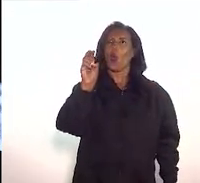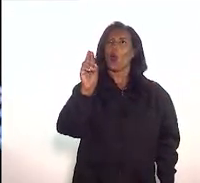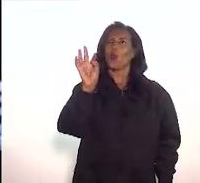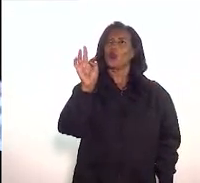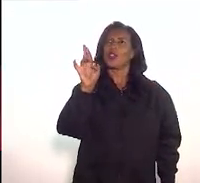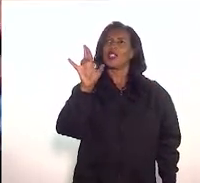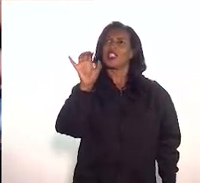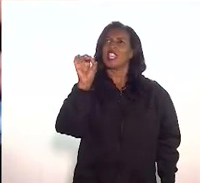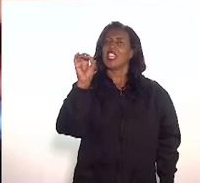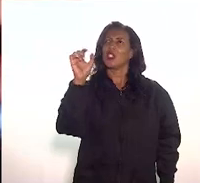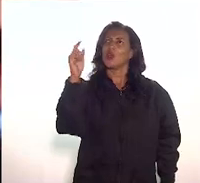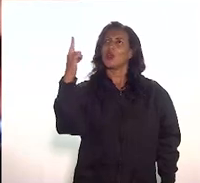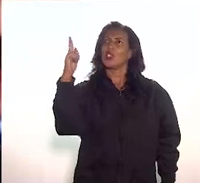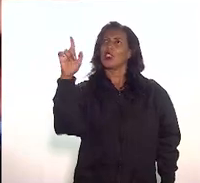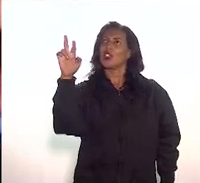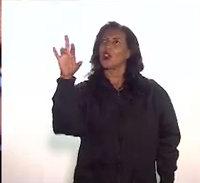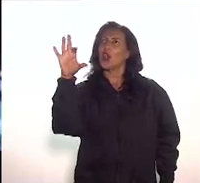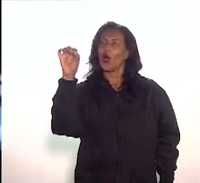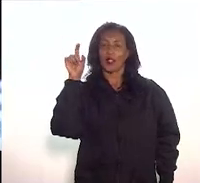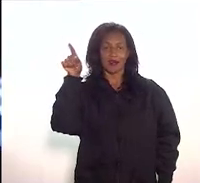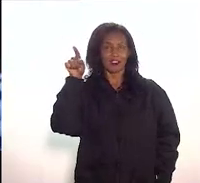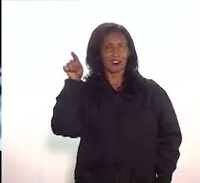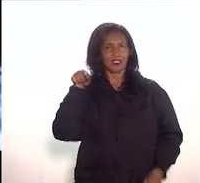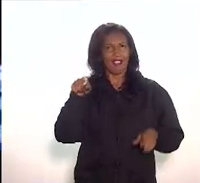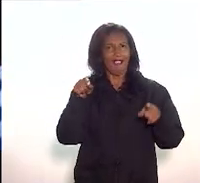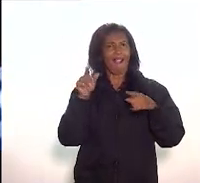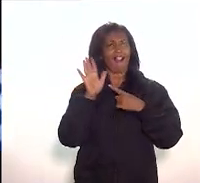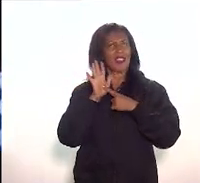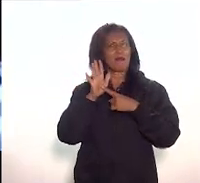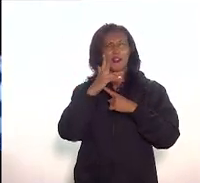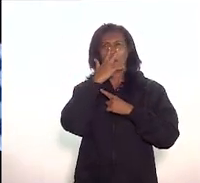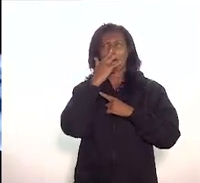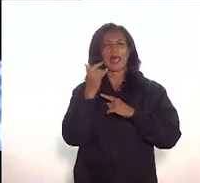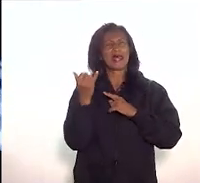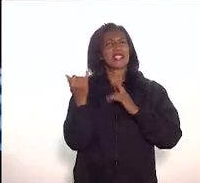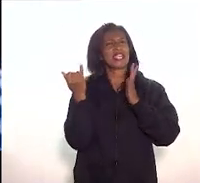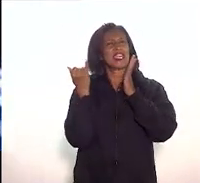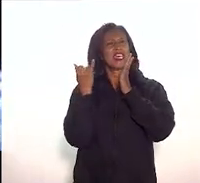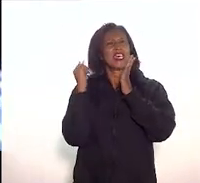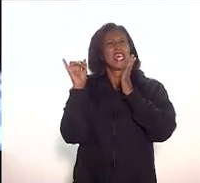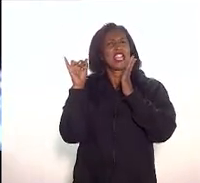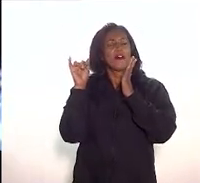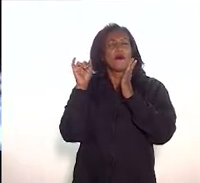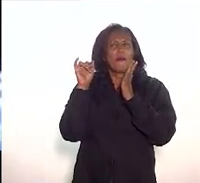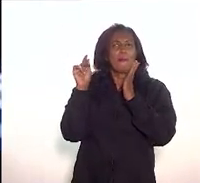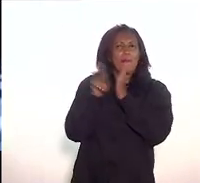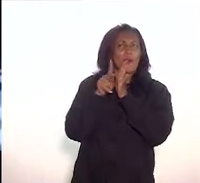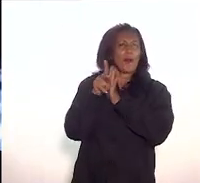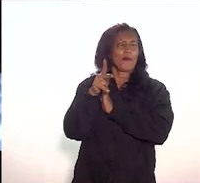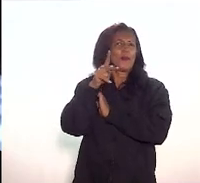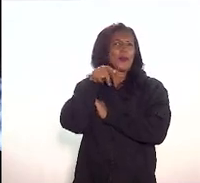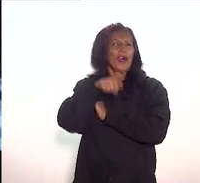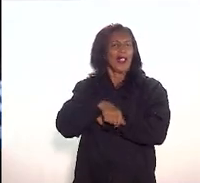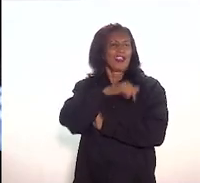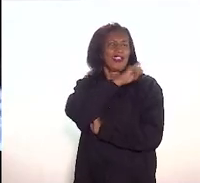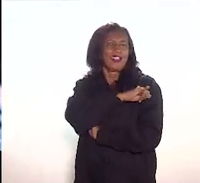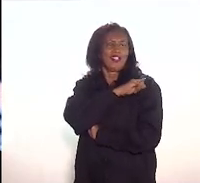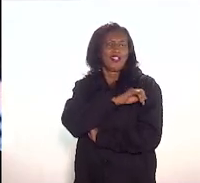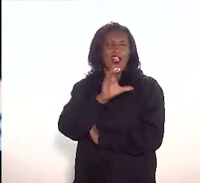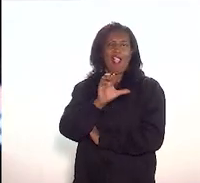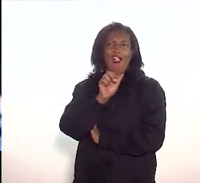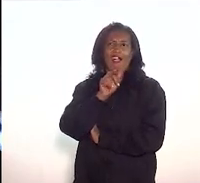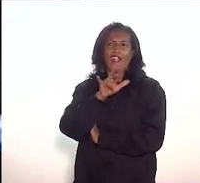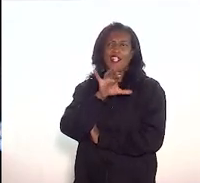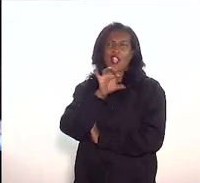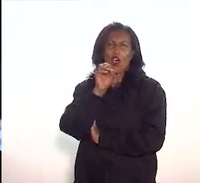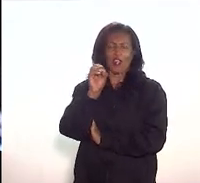concentra, de certa forma, a identidade carioca. E isso se reflete claramente no modo urbano de